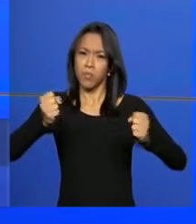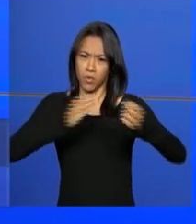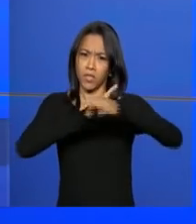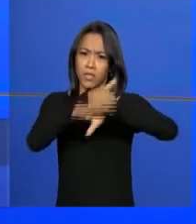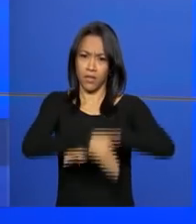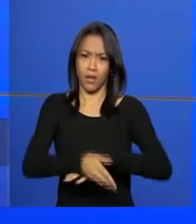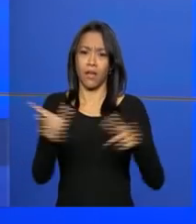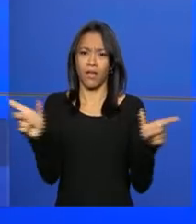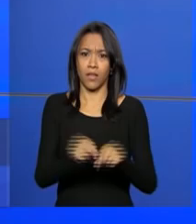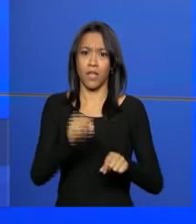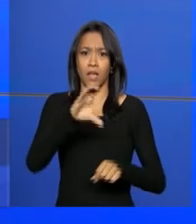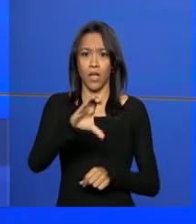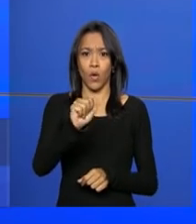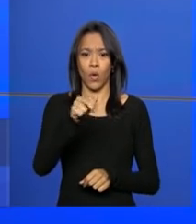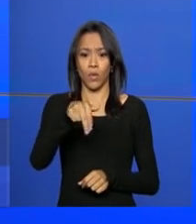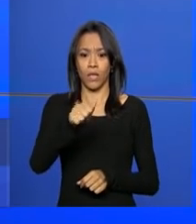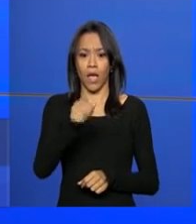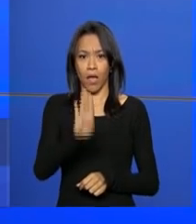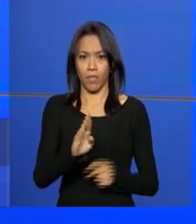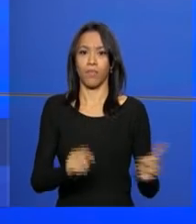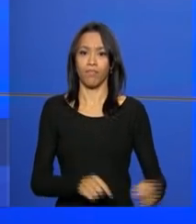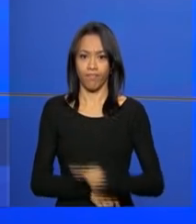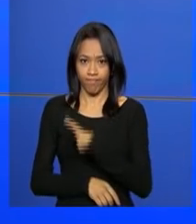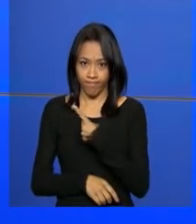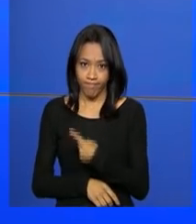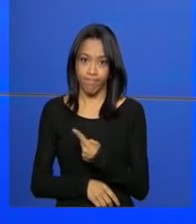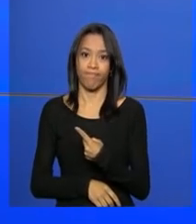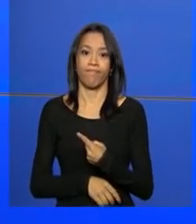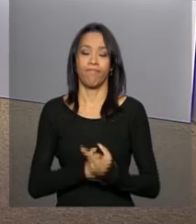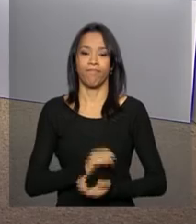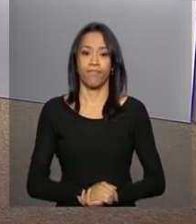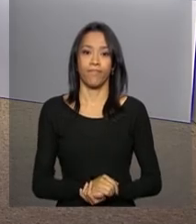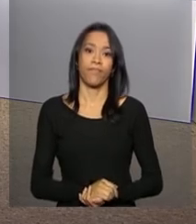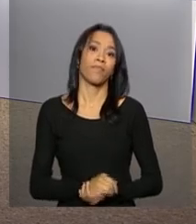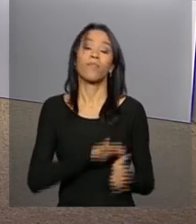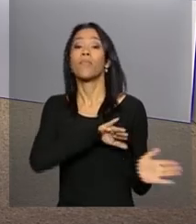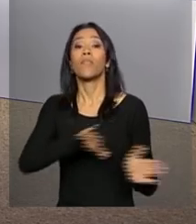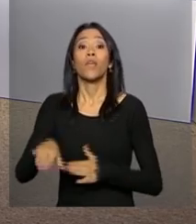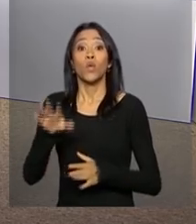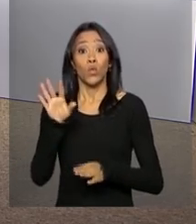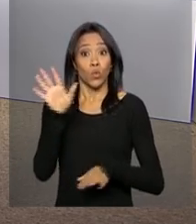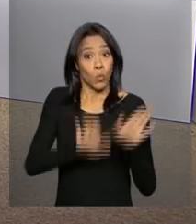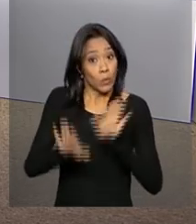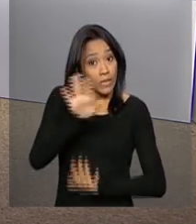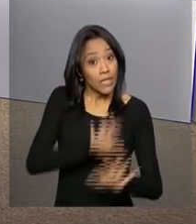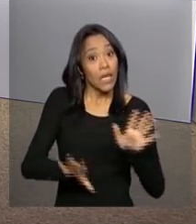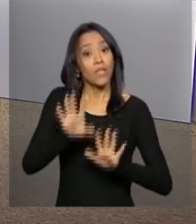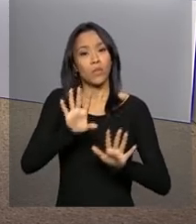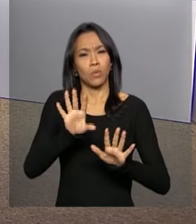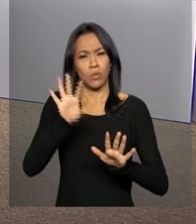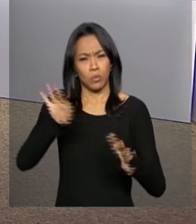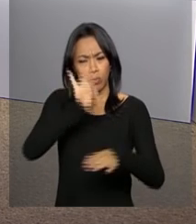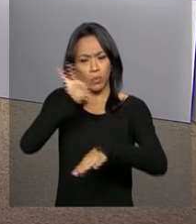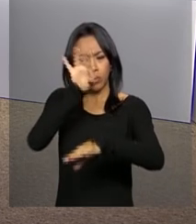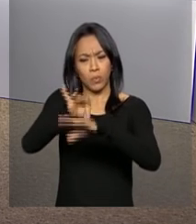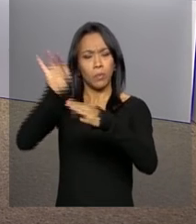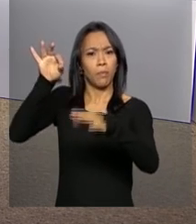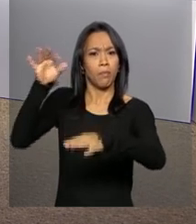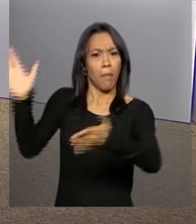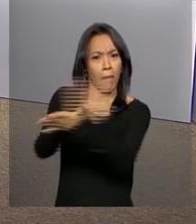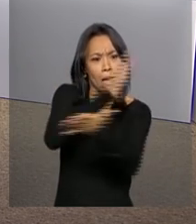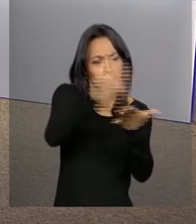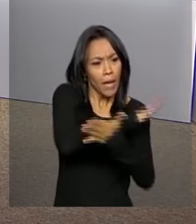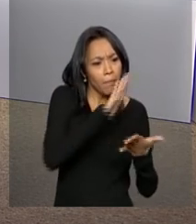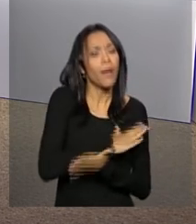Conab, www.conab.gov.br. Os cuidados para acabar com os focos do mosquito Aedes